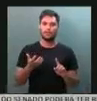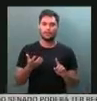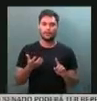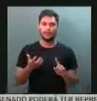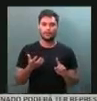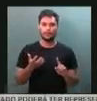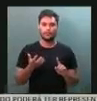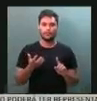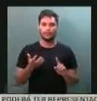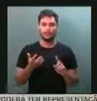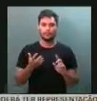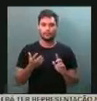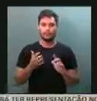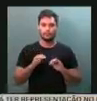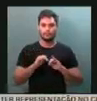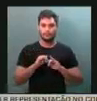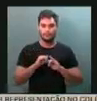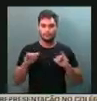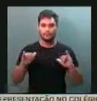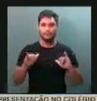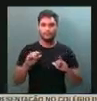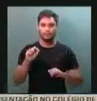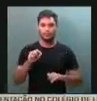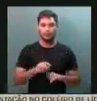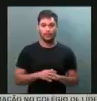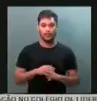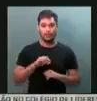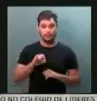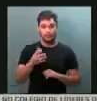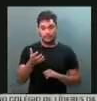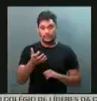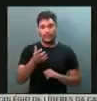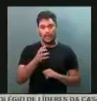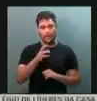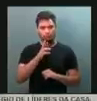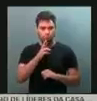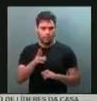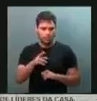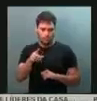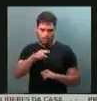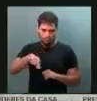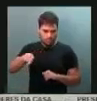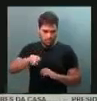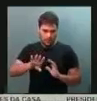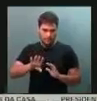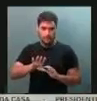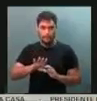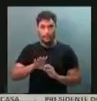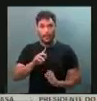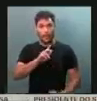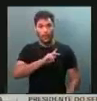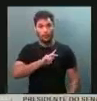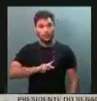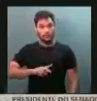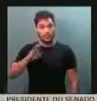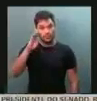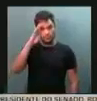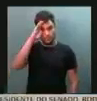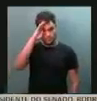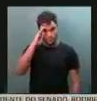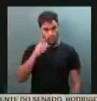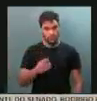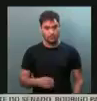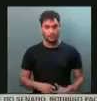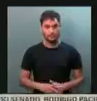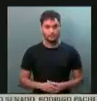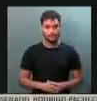a quem quiser responder, pois o presidente da República, Jair